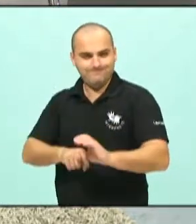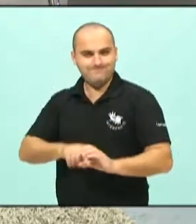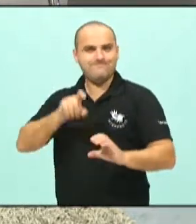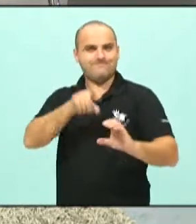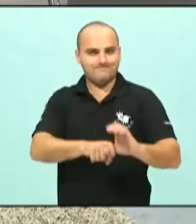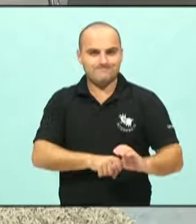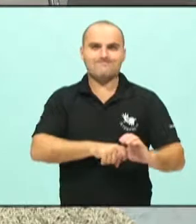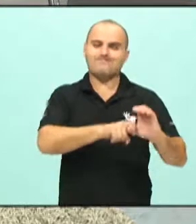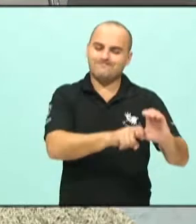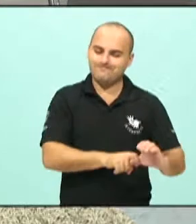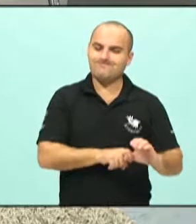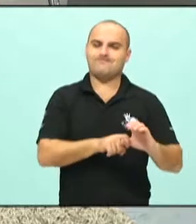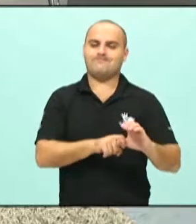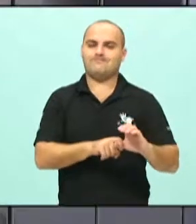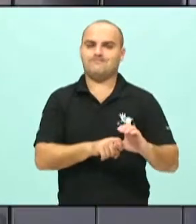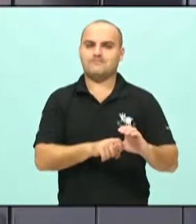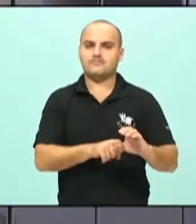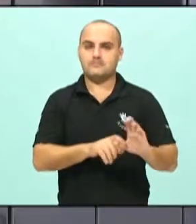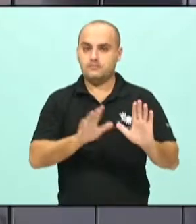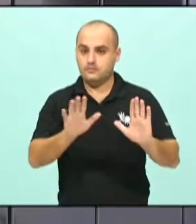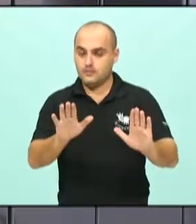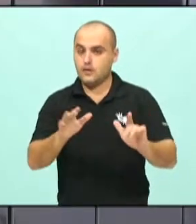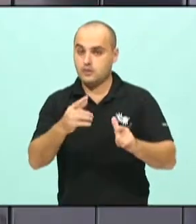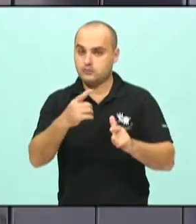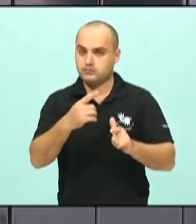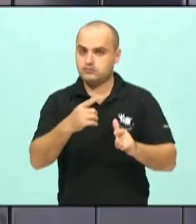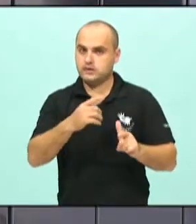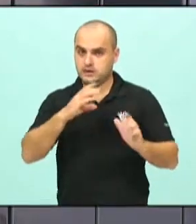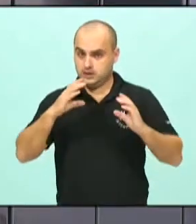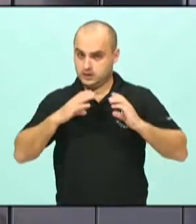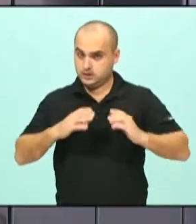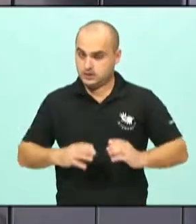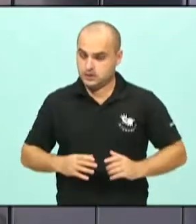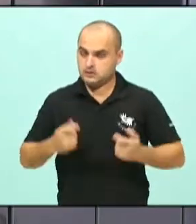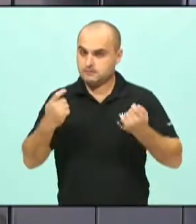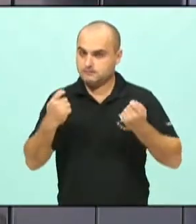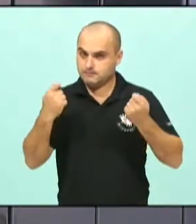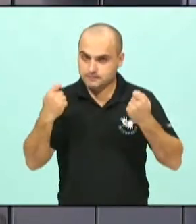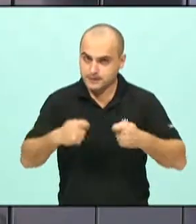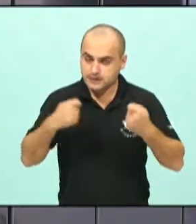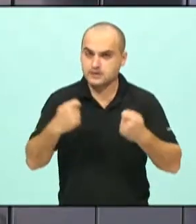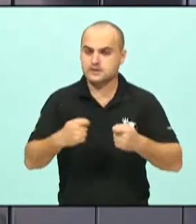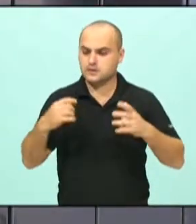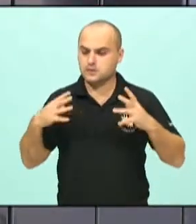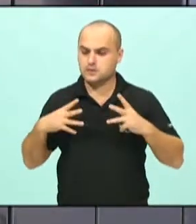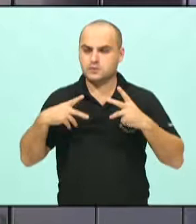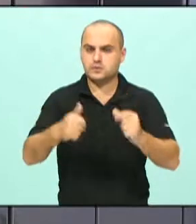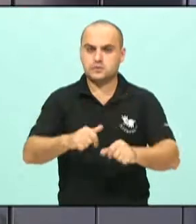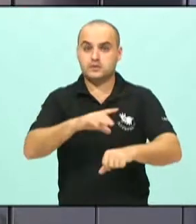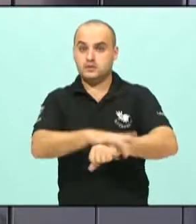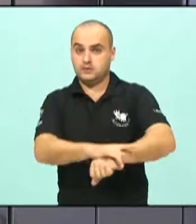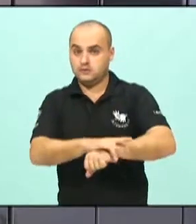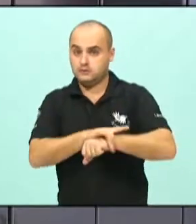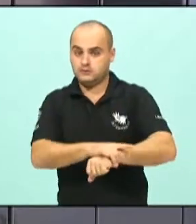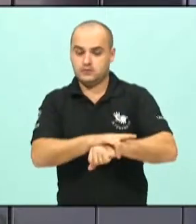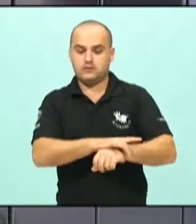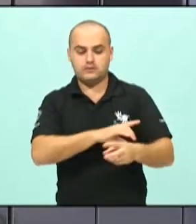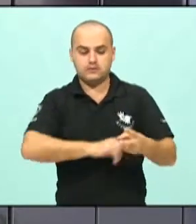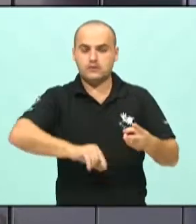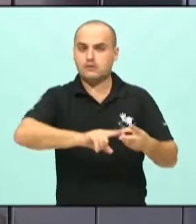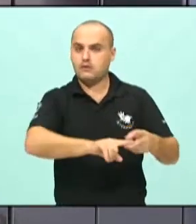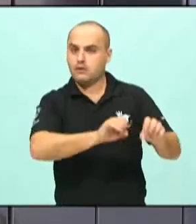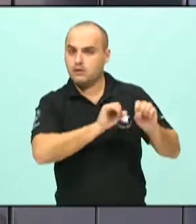dia. O problema do cidadão, aquele que ele mais necessita, que geralmente é segurança, educação